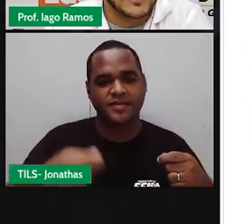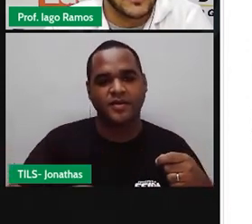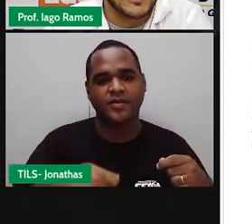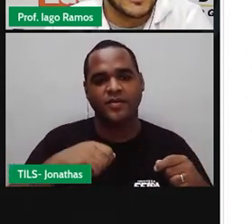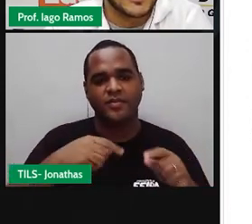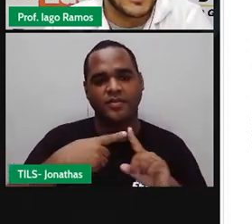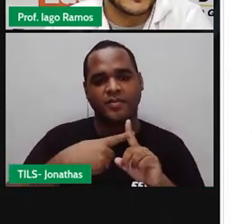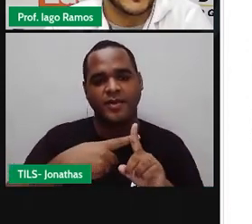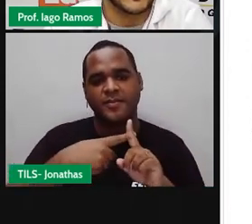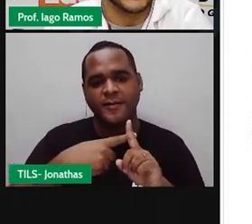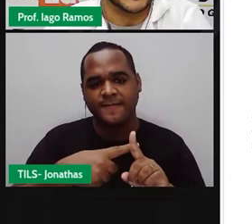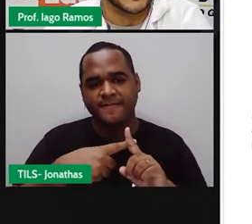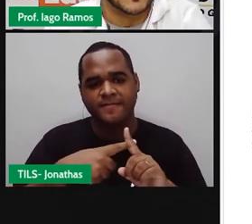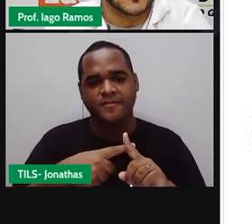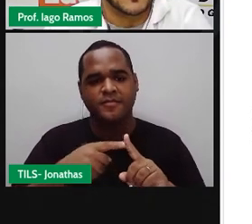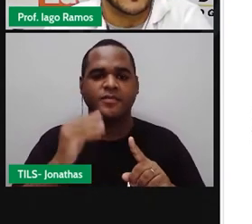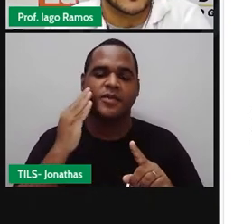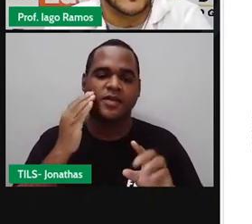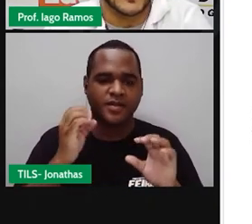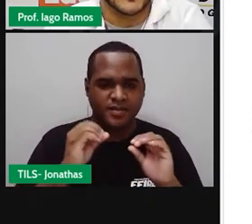São esses três aqui, ó.